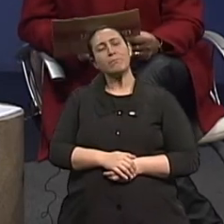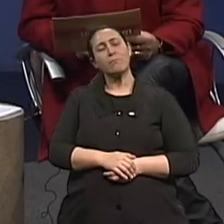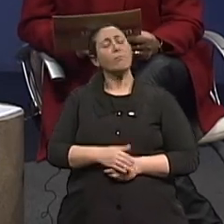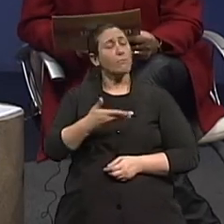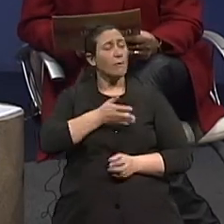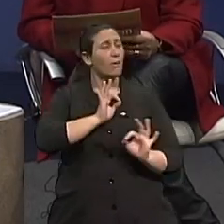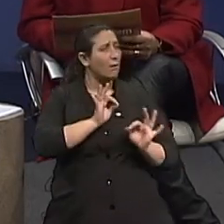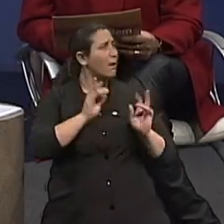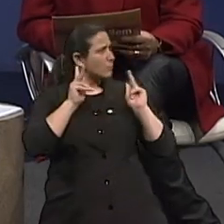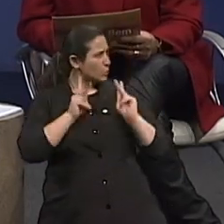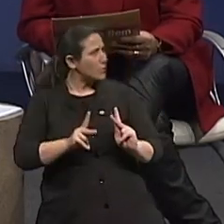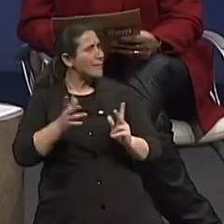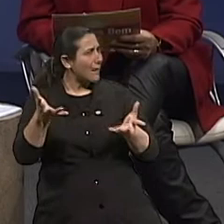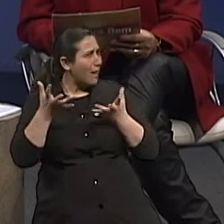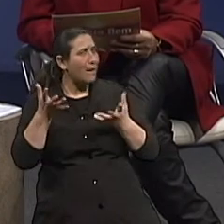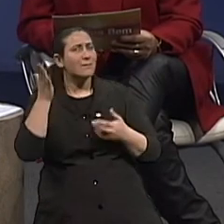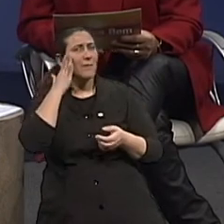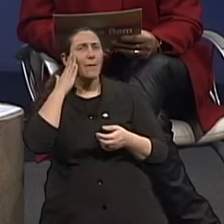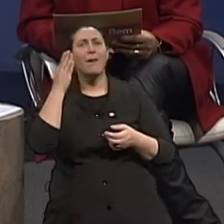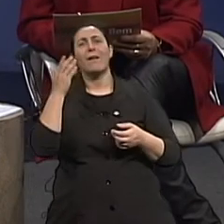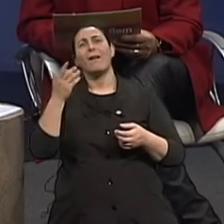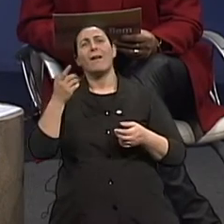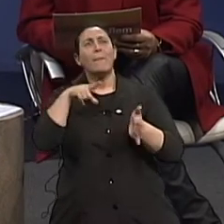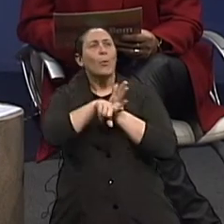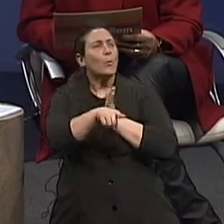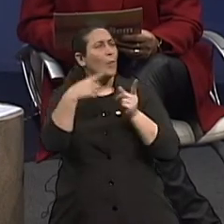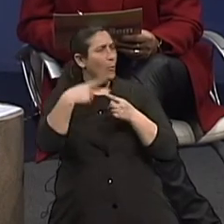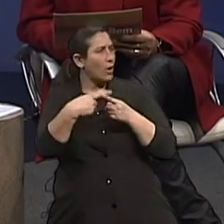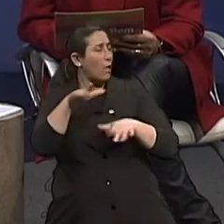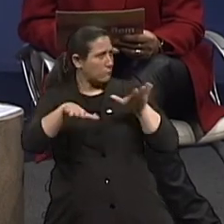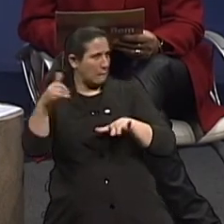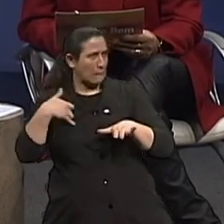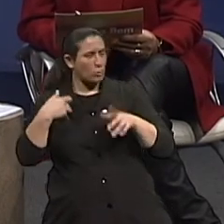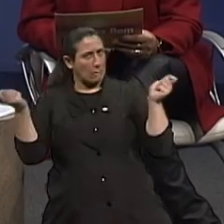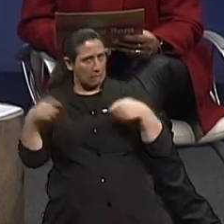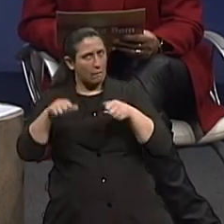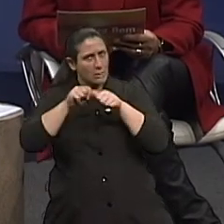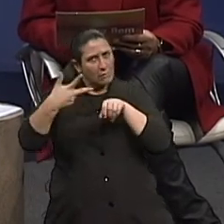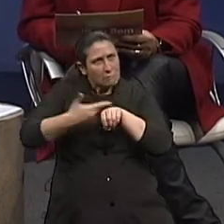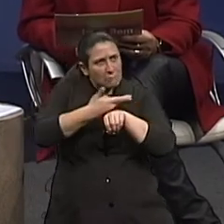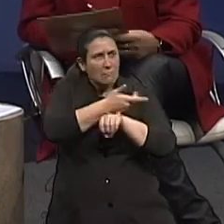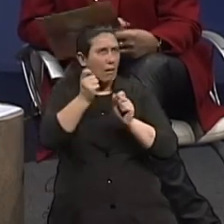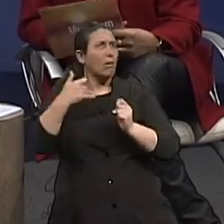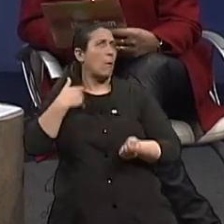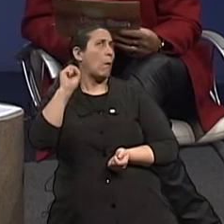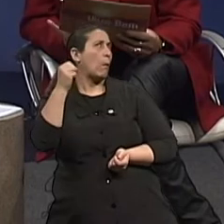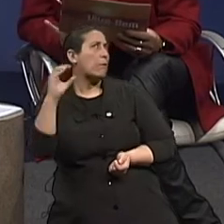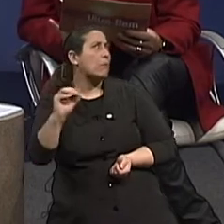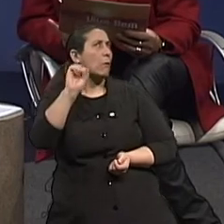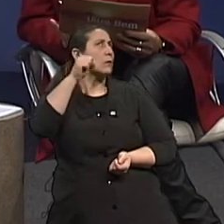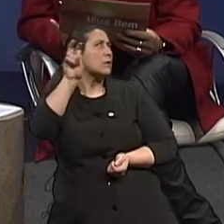também estar querendo essa pergunta. Dependendo da idade, a intervenção cirúrgica pode se dar com 80, com 85? Não